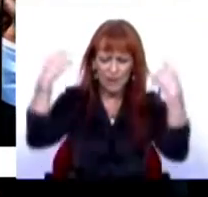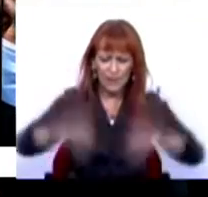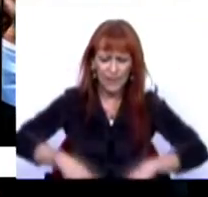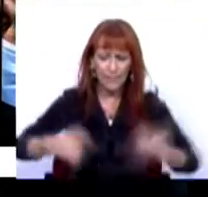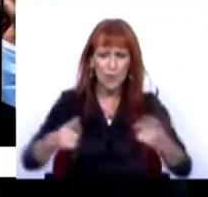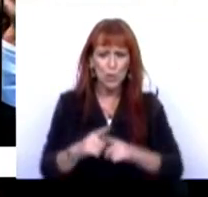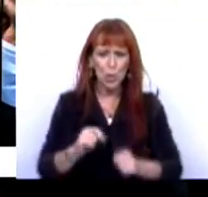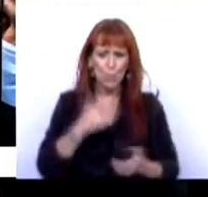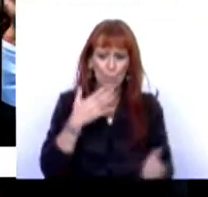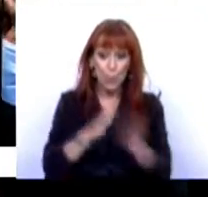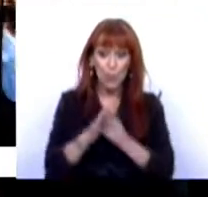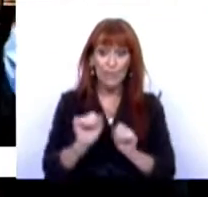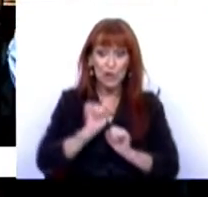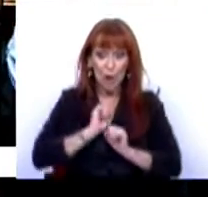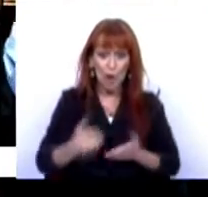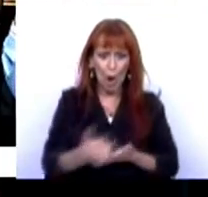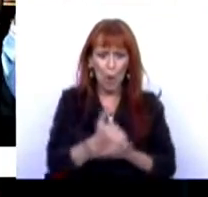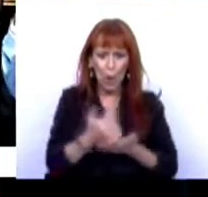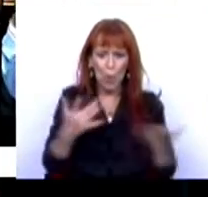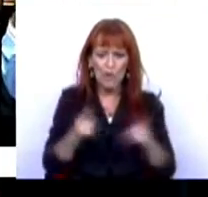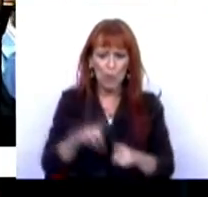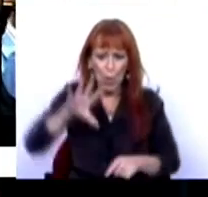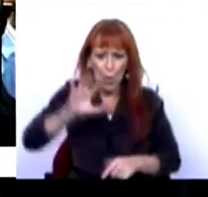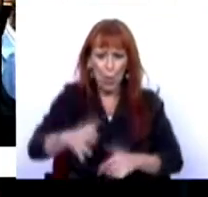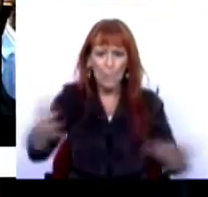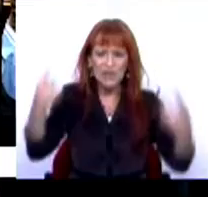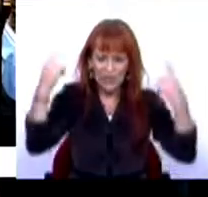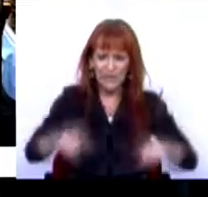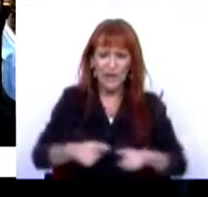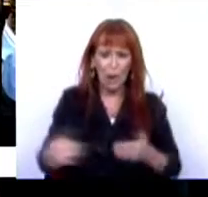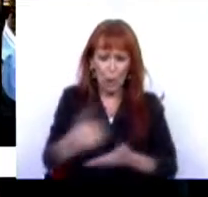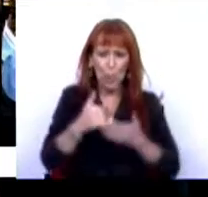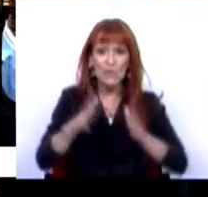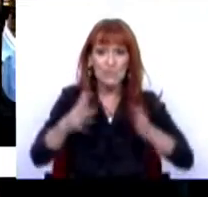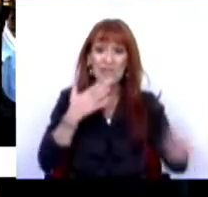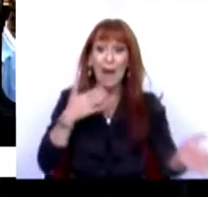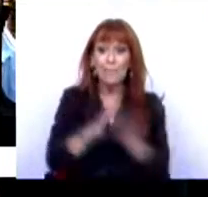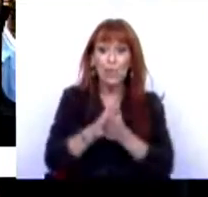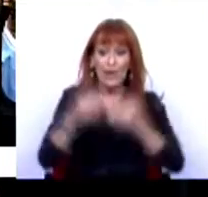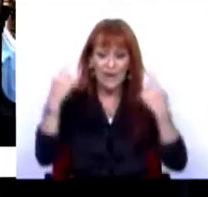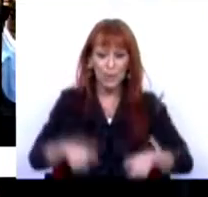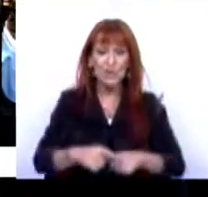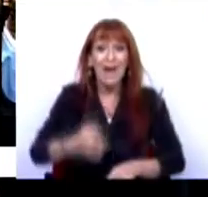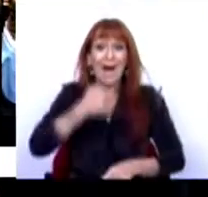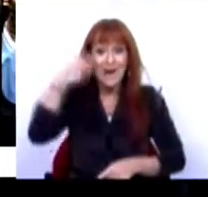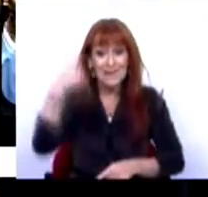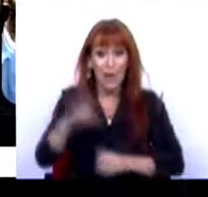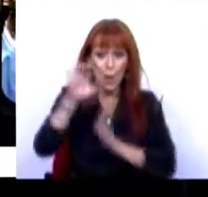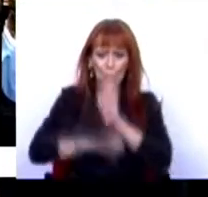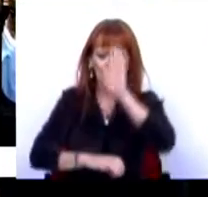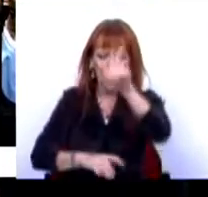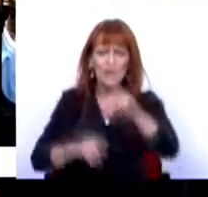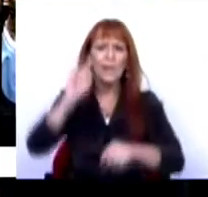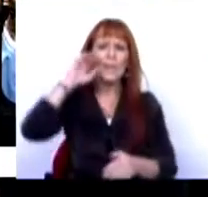um aproveitamento dos nossos recursos. O país tem recursos que deve aproveitar, desde que tenha condições